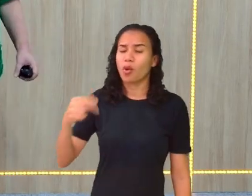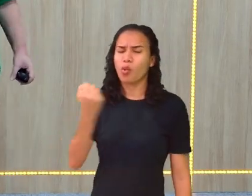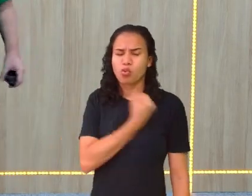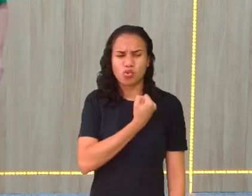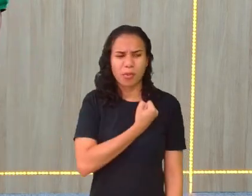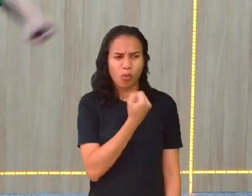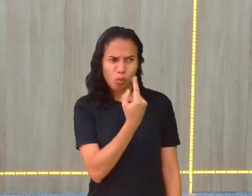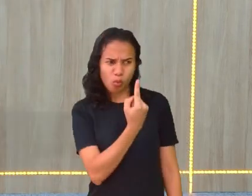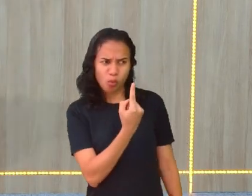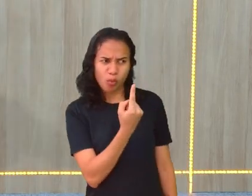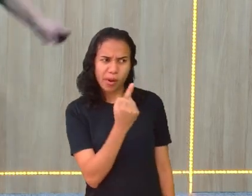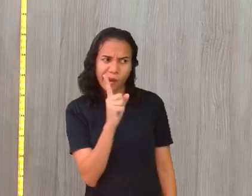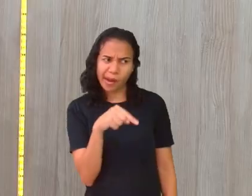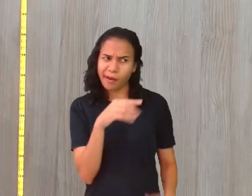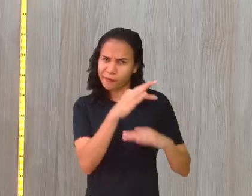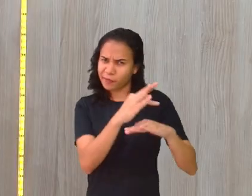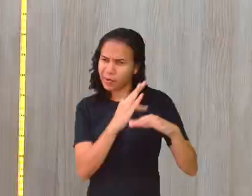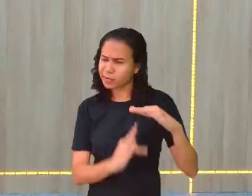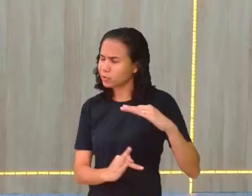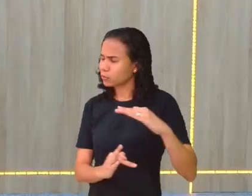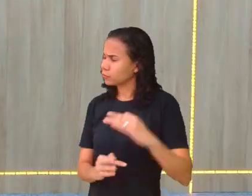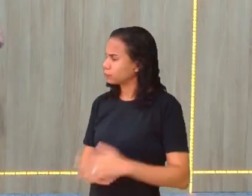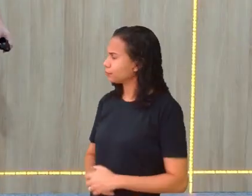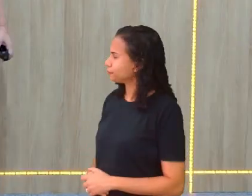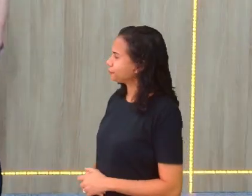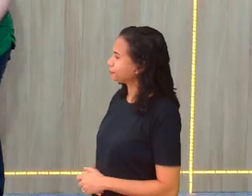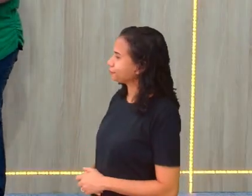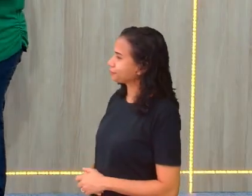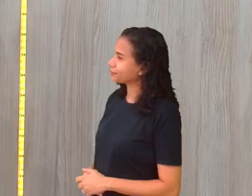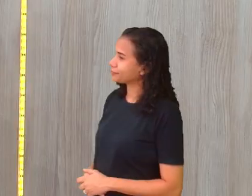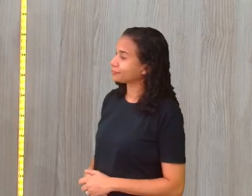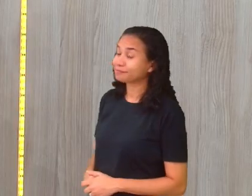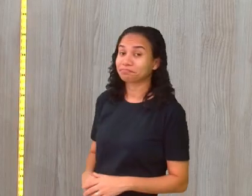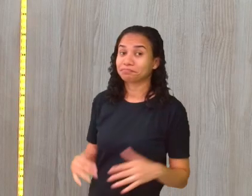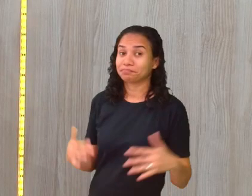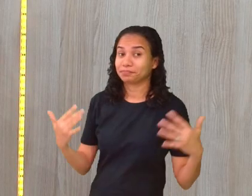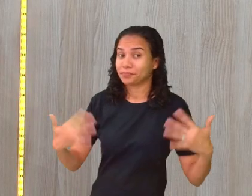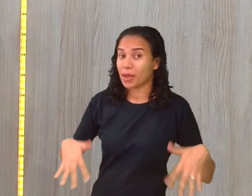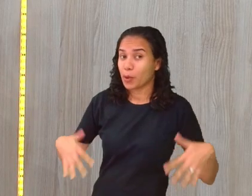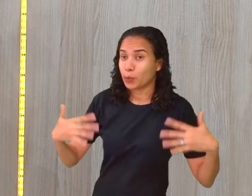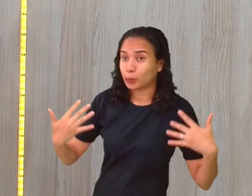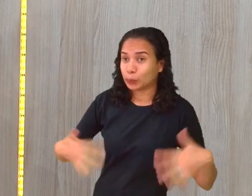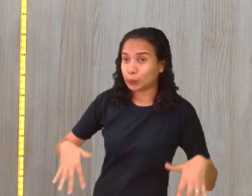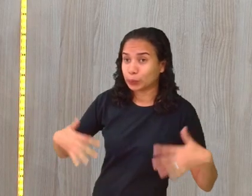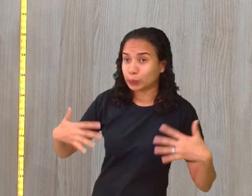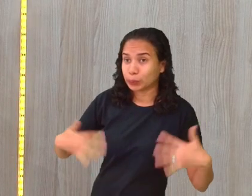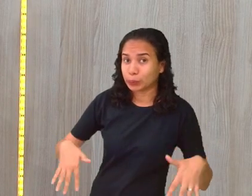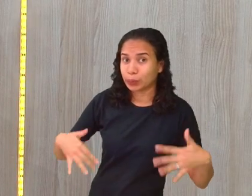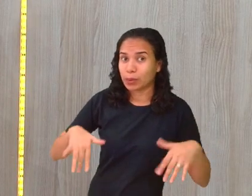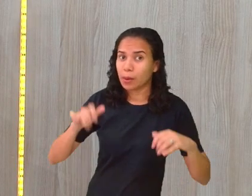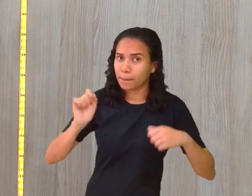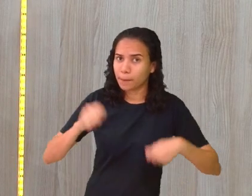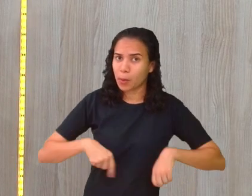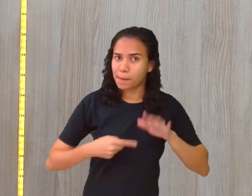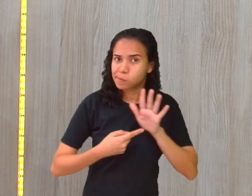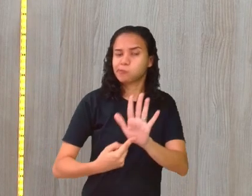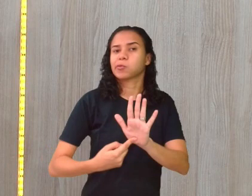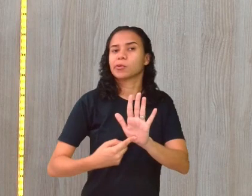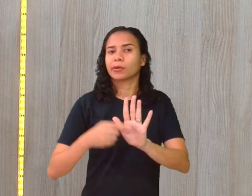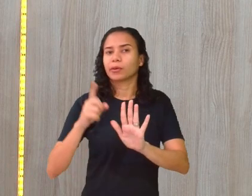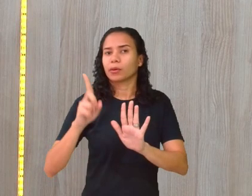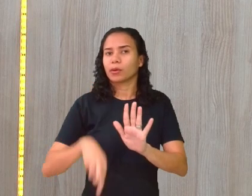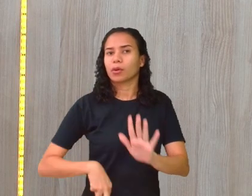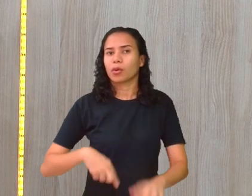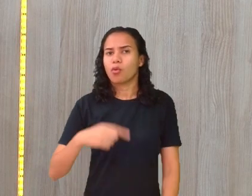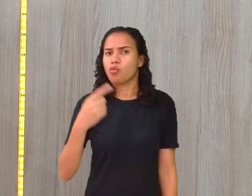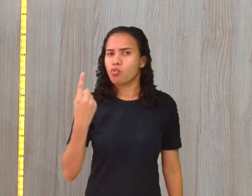é uma fração. E aí, professor Ricardinho, responde isso para mim. Ui! Eu posso representar. Mas quem é o número 1